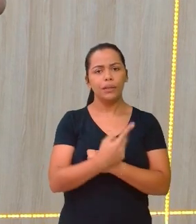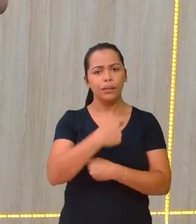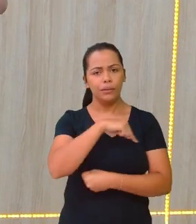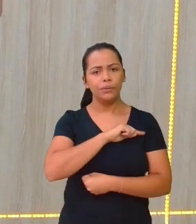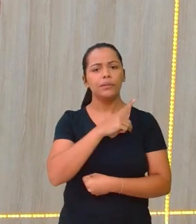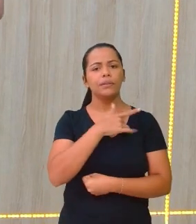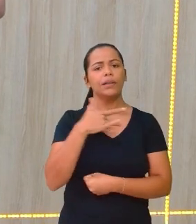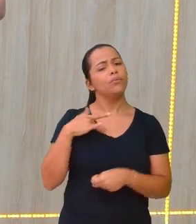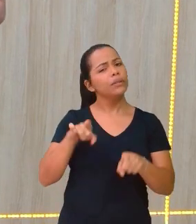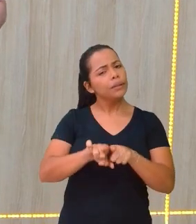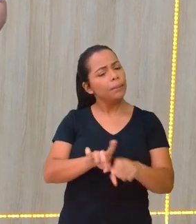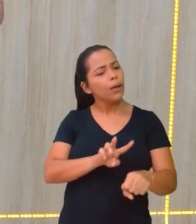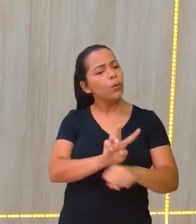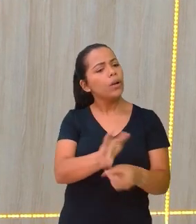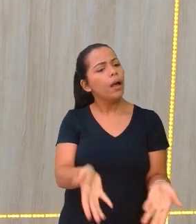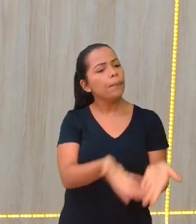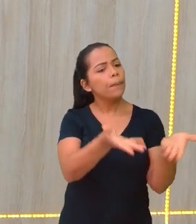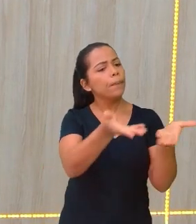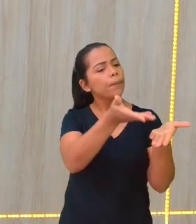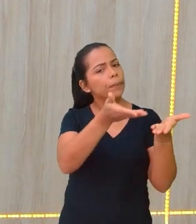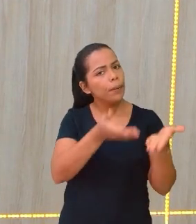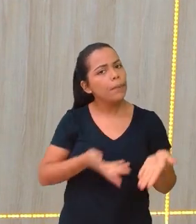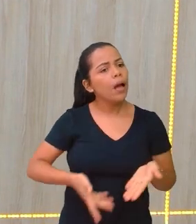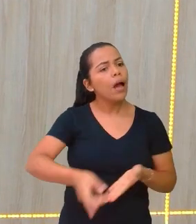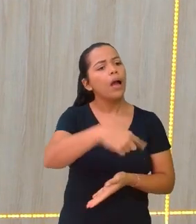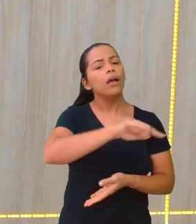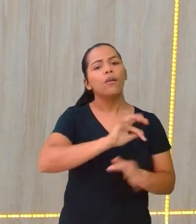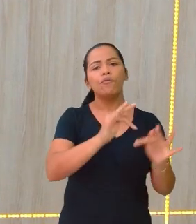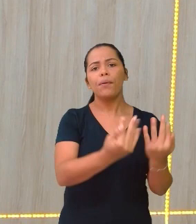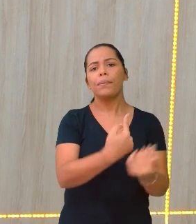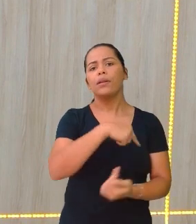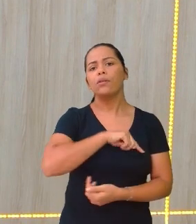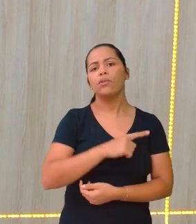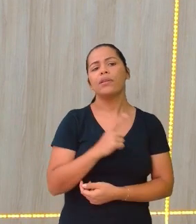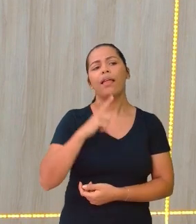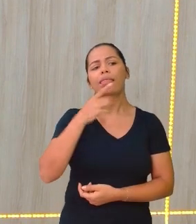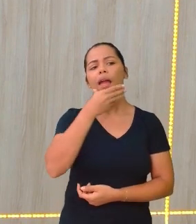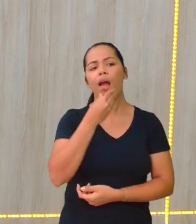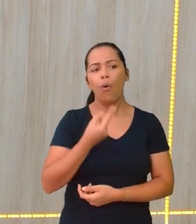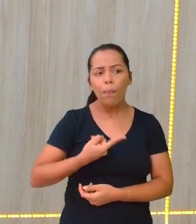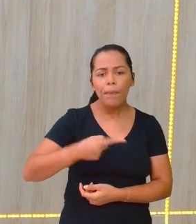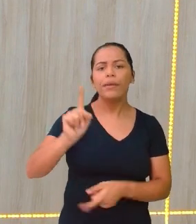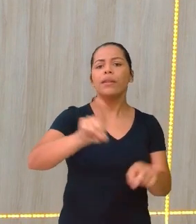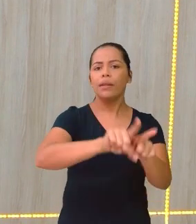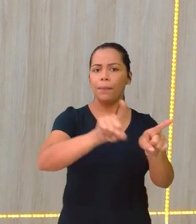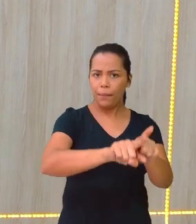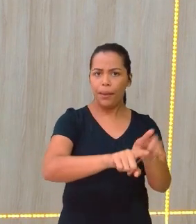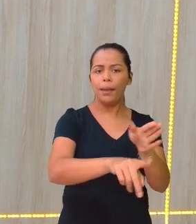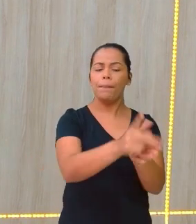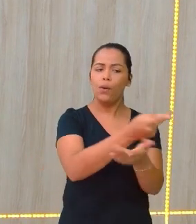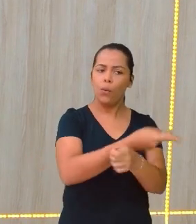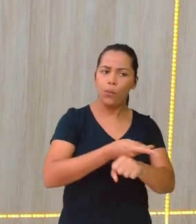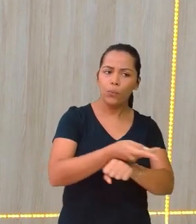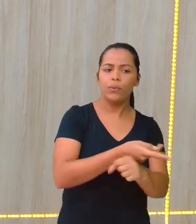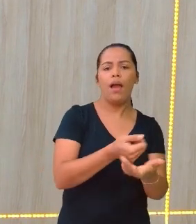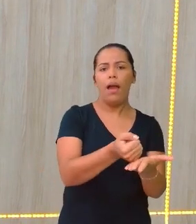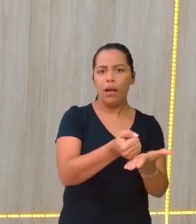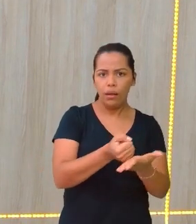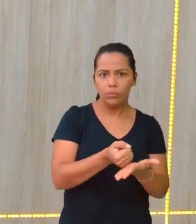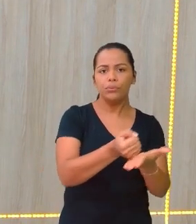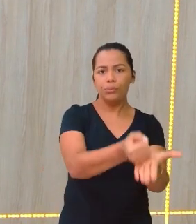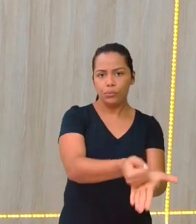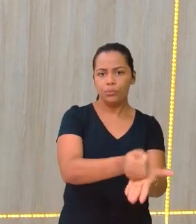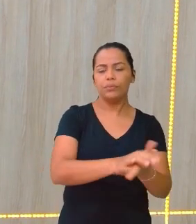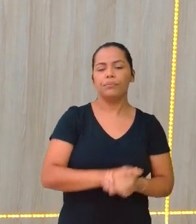cuidar, incentivar aí para que os homens da nossa família, os homens que a gente conhece, da nossa convivência, em